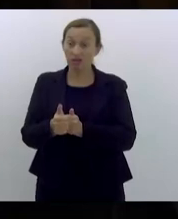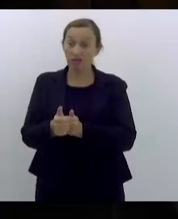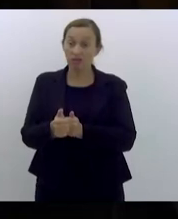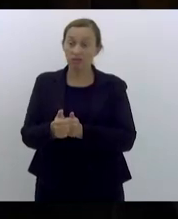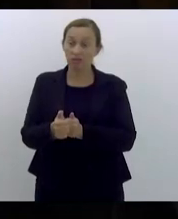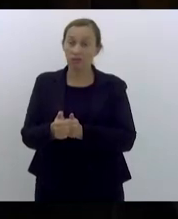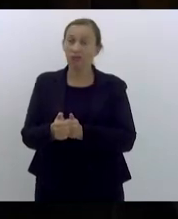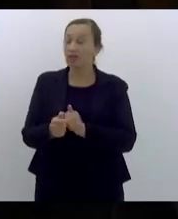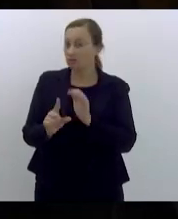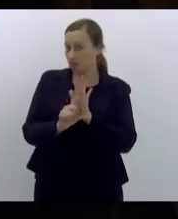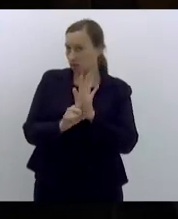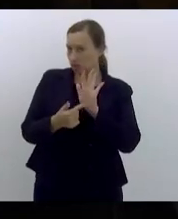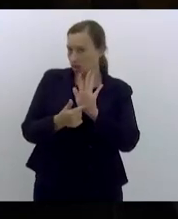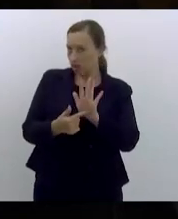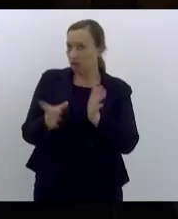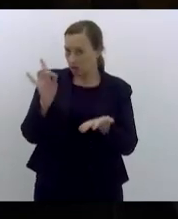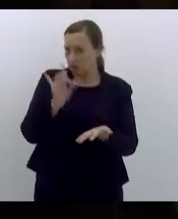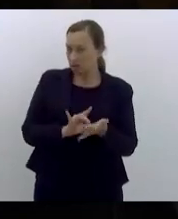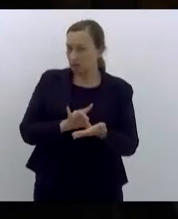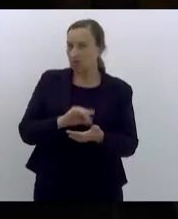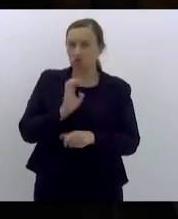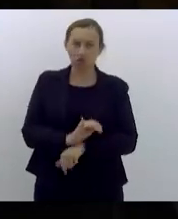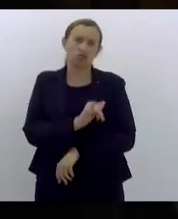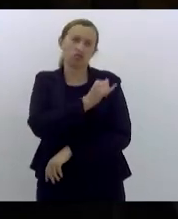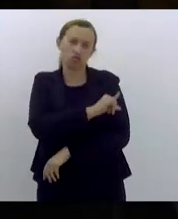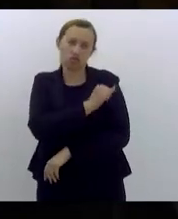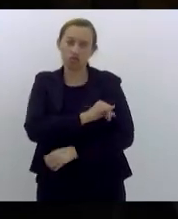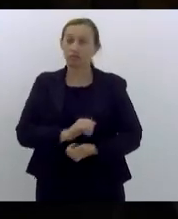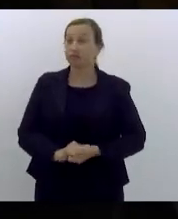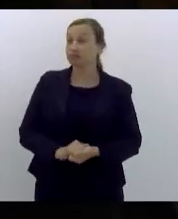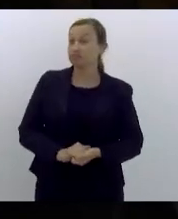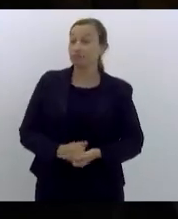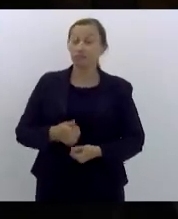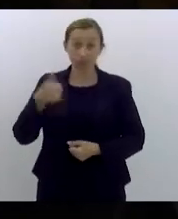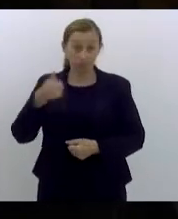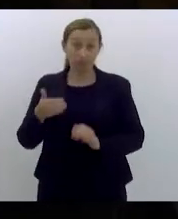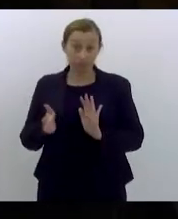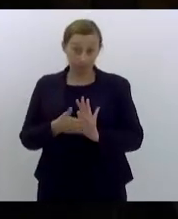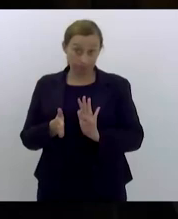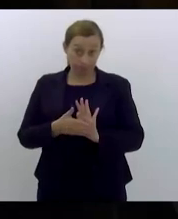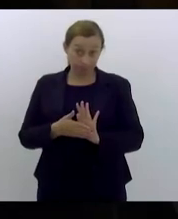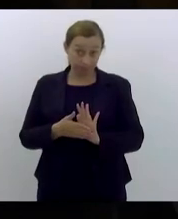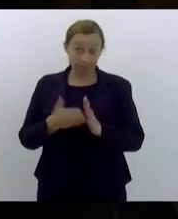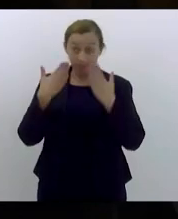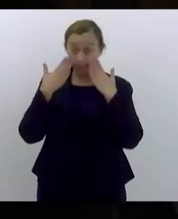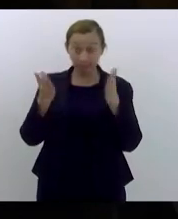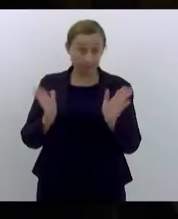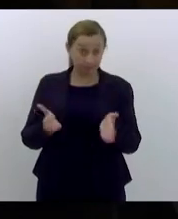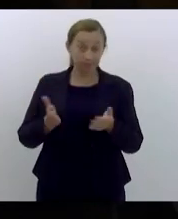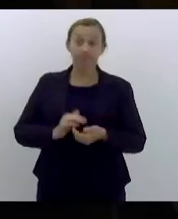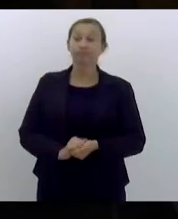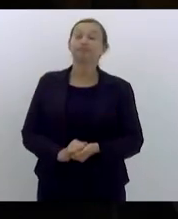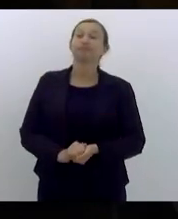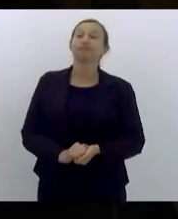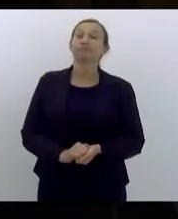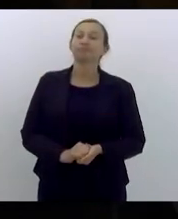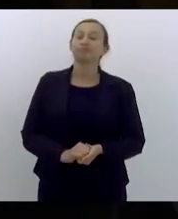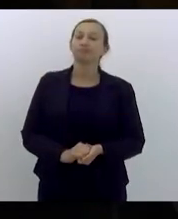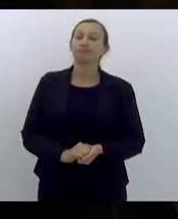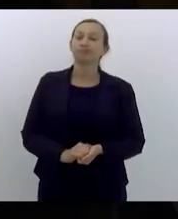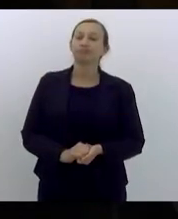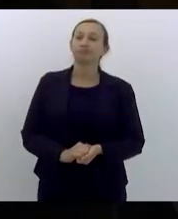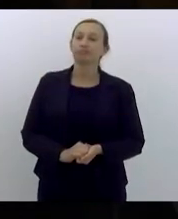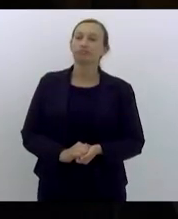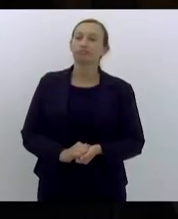que essas leis se tornem realidade aqui no estado do Rio de Janeiro a primeira proposição que nós apresentamos hoje tem o